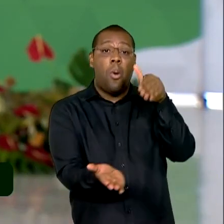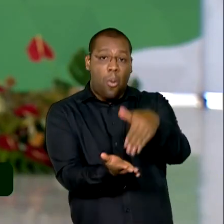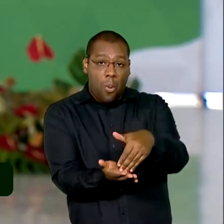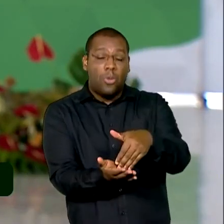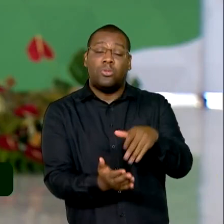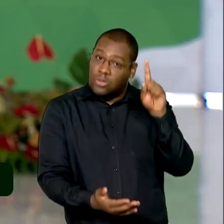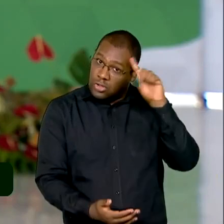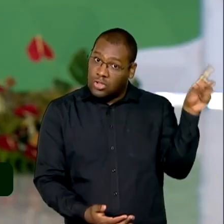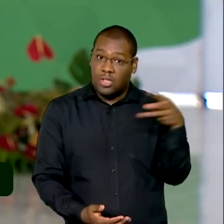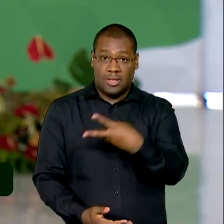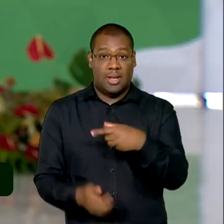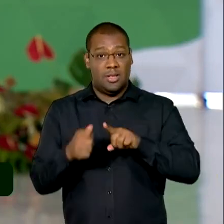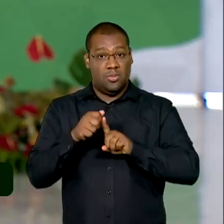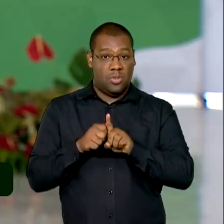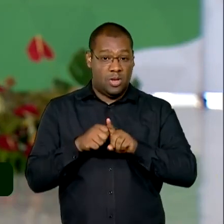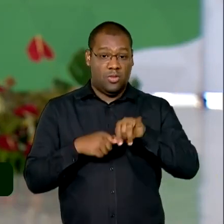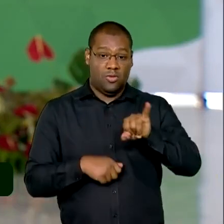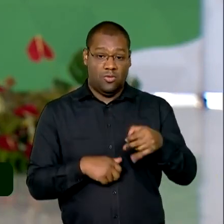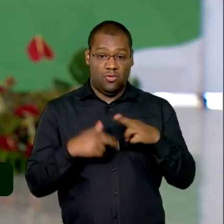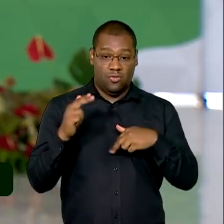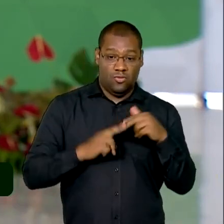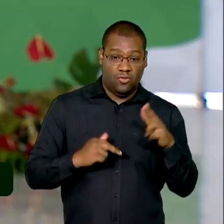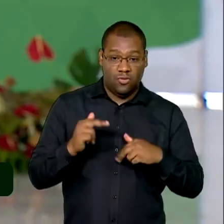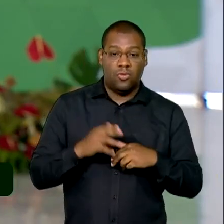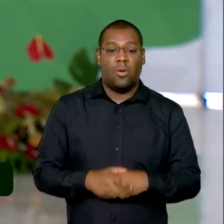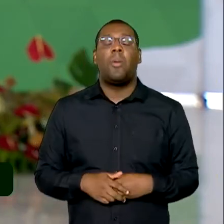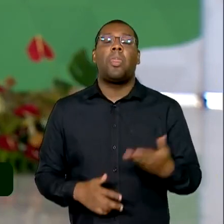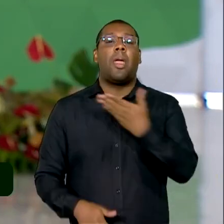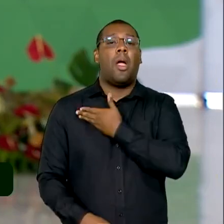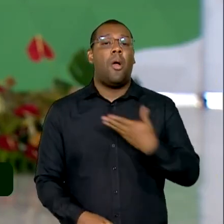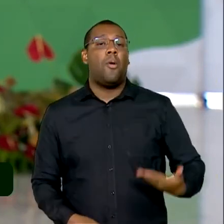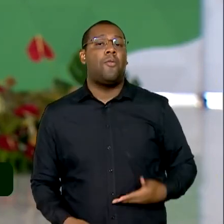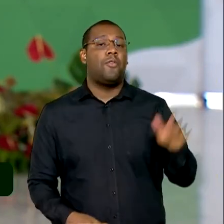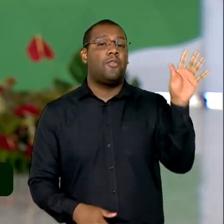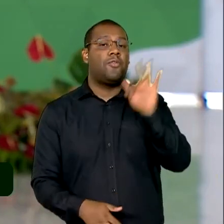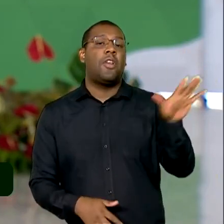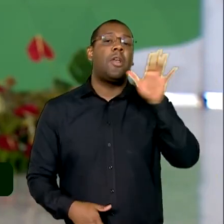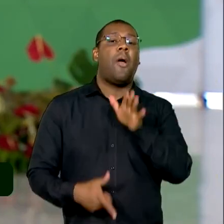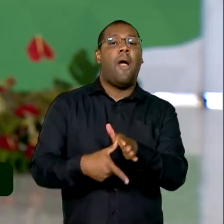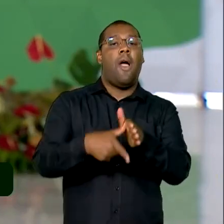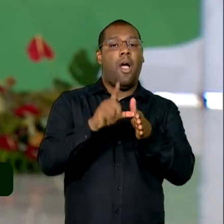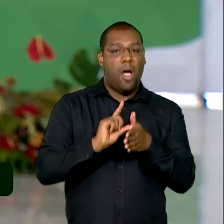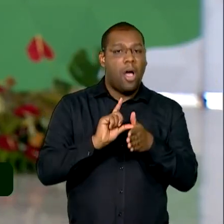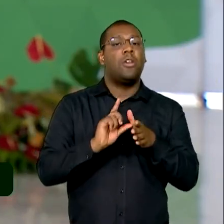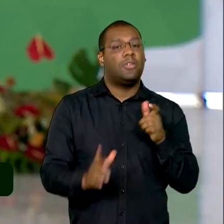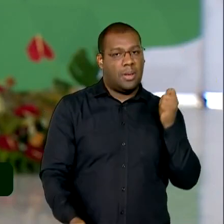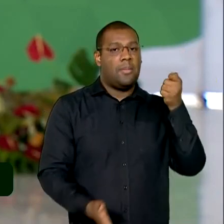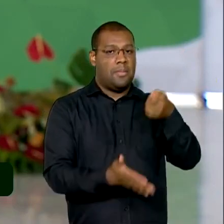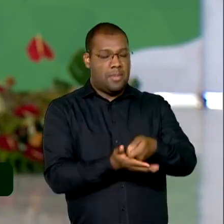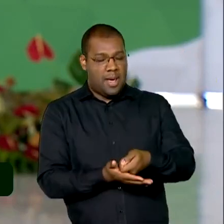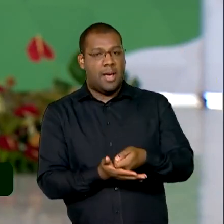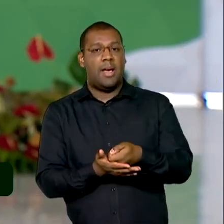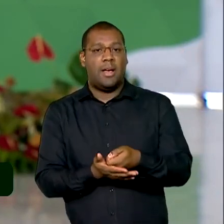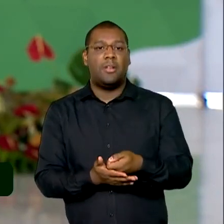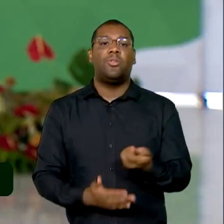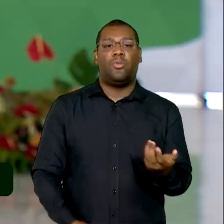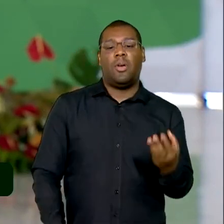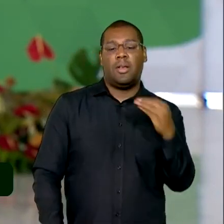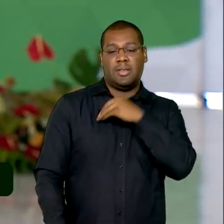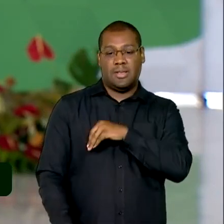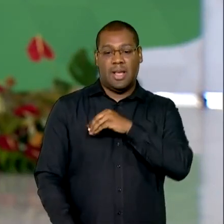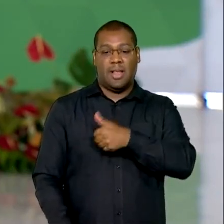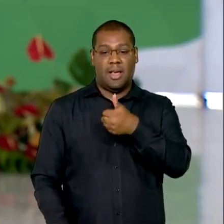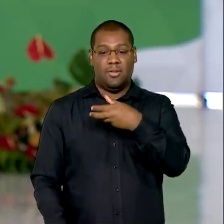é pago no segundo semestre, mas nos últimos anos o governo tem adiantado, antecipado aí o benefício, né, para estimular a economia.